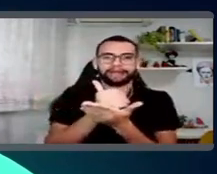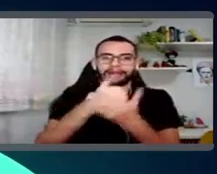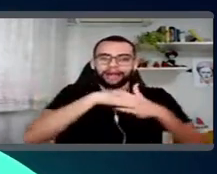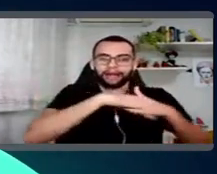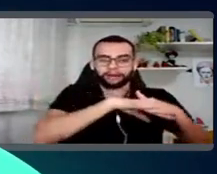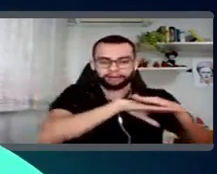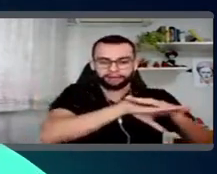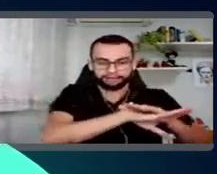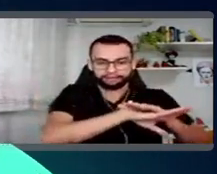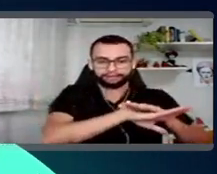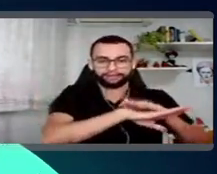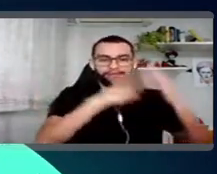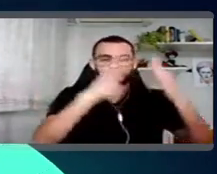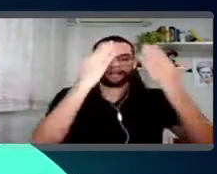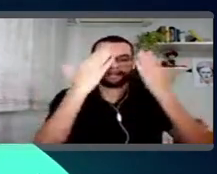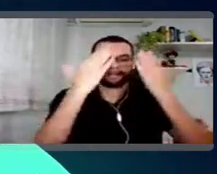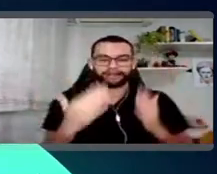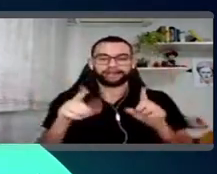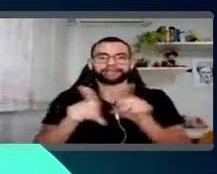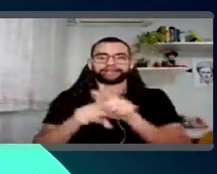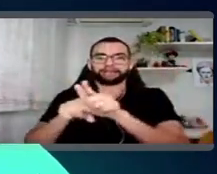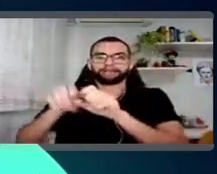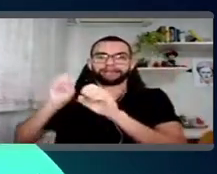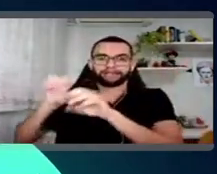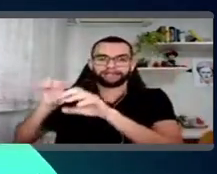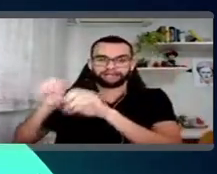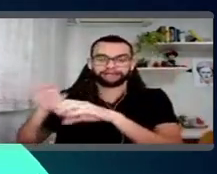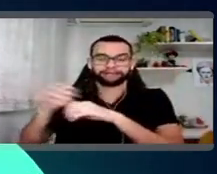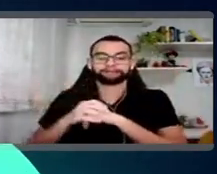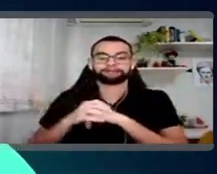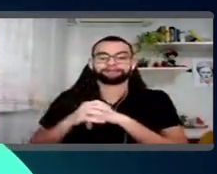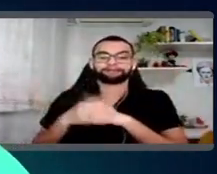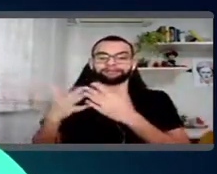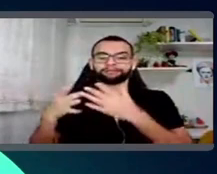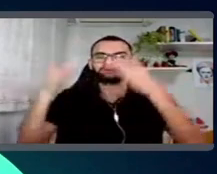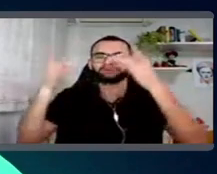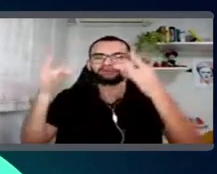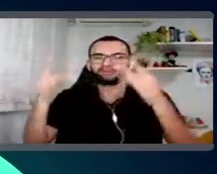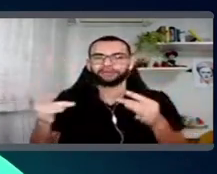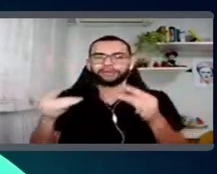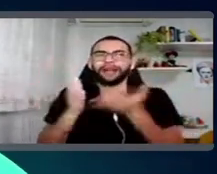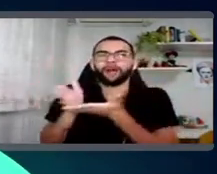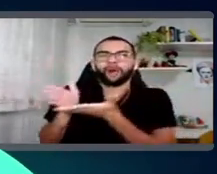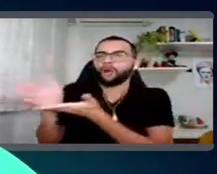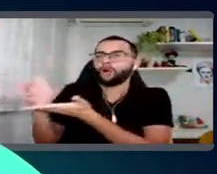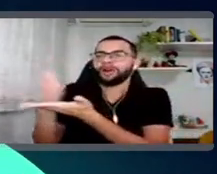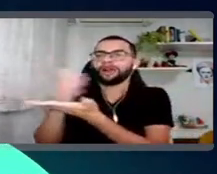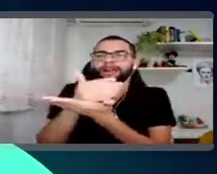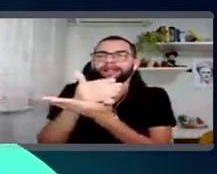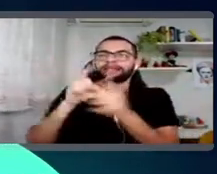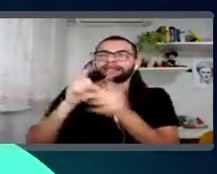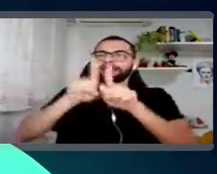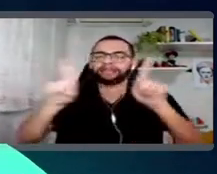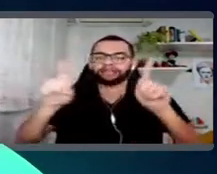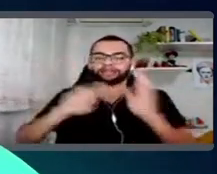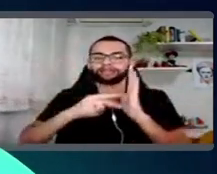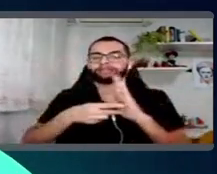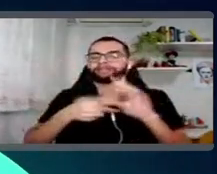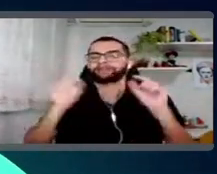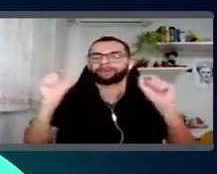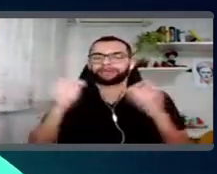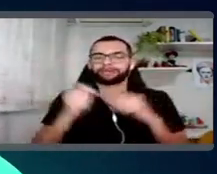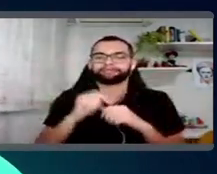né, e a parte aí de você democratizar e ensinar esses dados, tá? Então, entrando um pouquinho mais em detalhes, o é a coleta de dados, né? Vamos supor que hoje